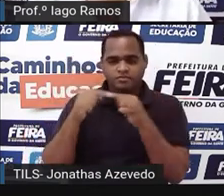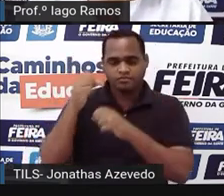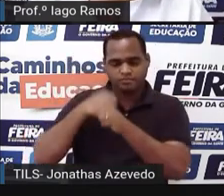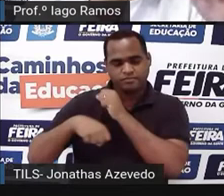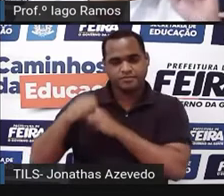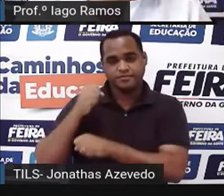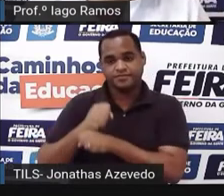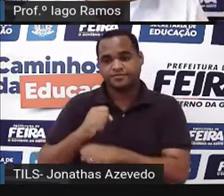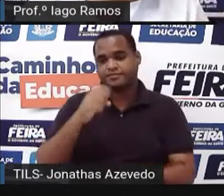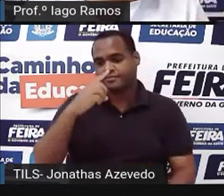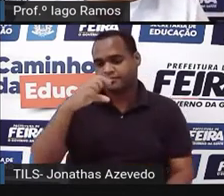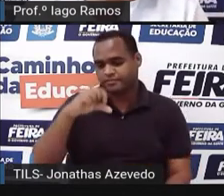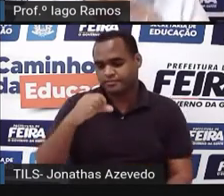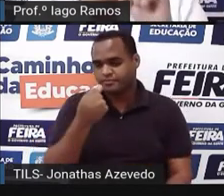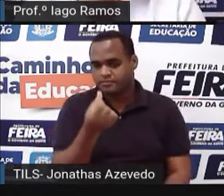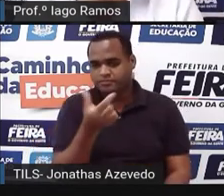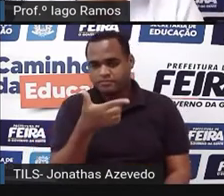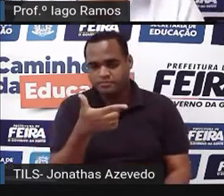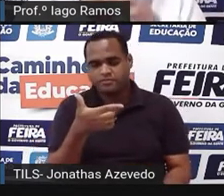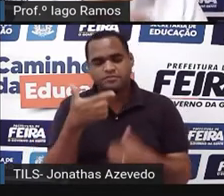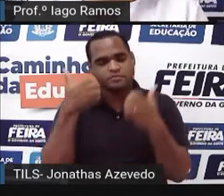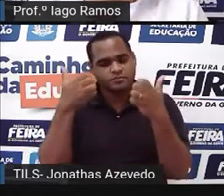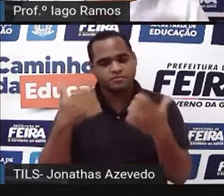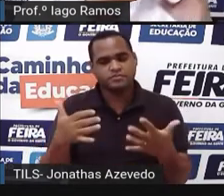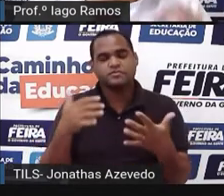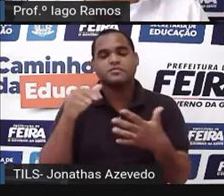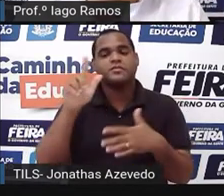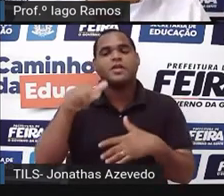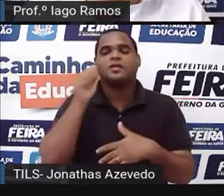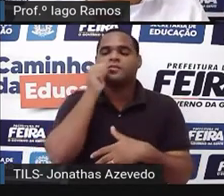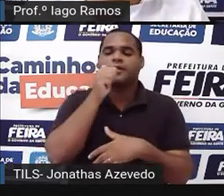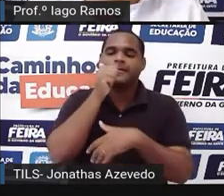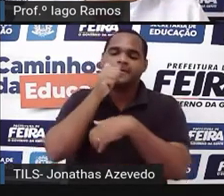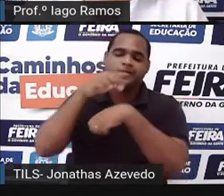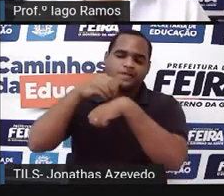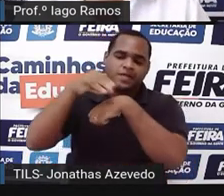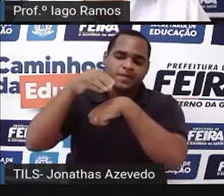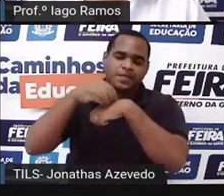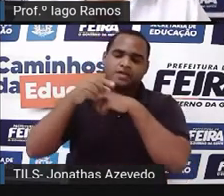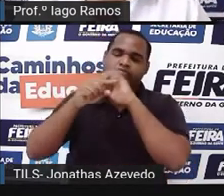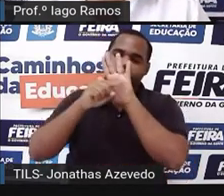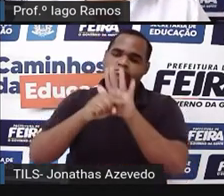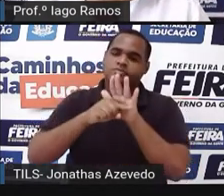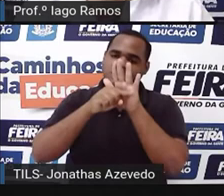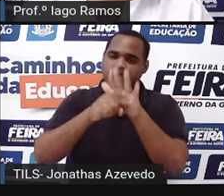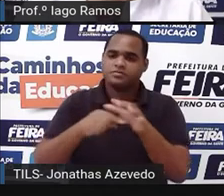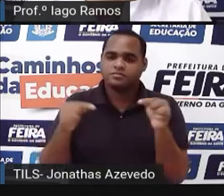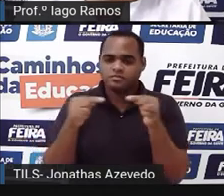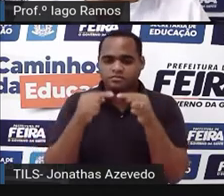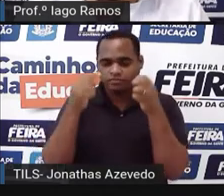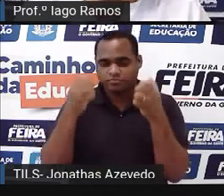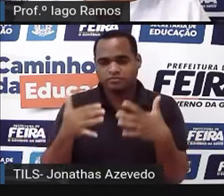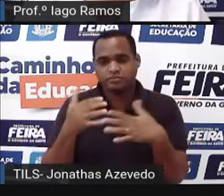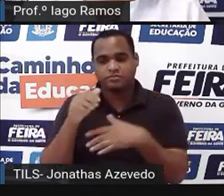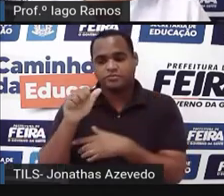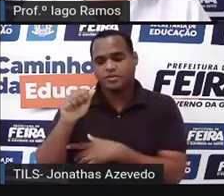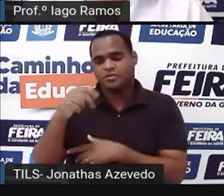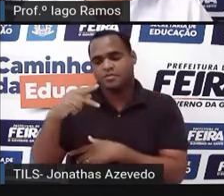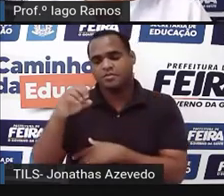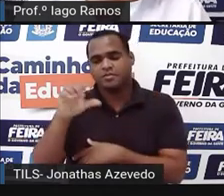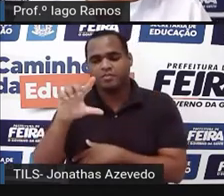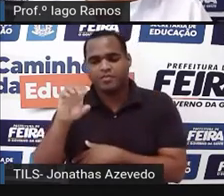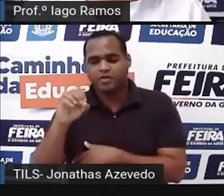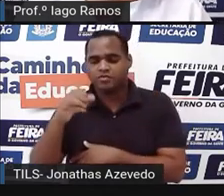1962, a Katherine traz uma grande contribuição na missão do Apolo 11, né,